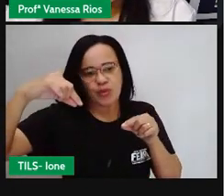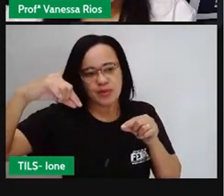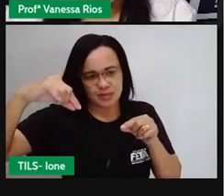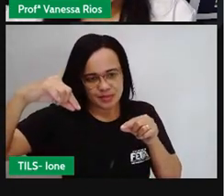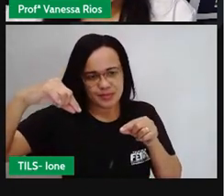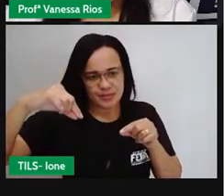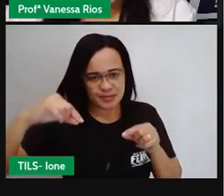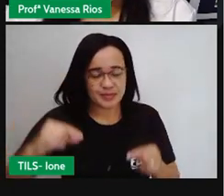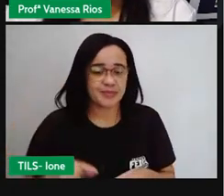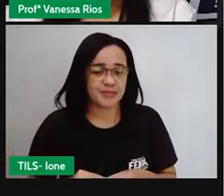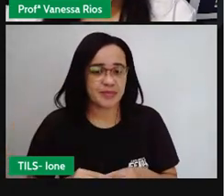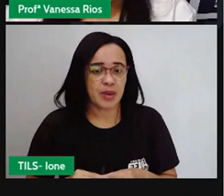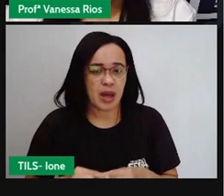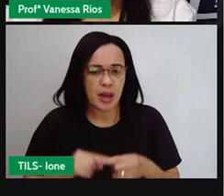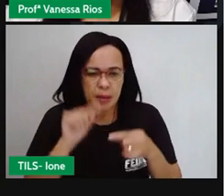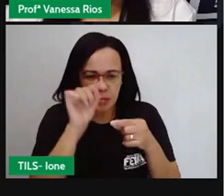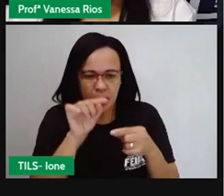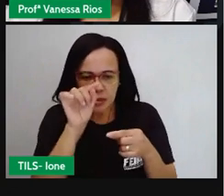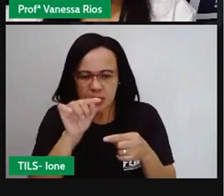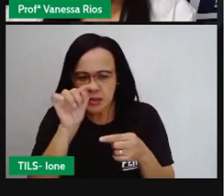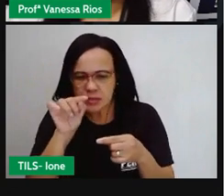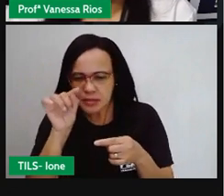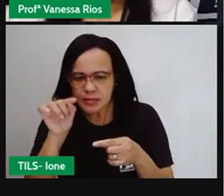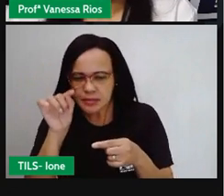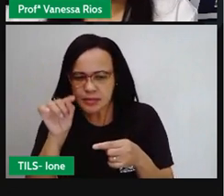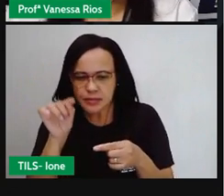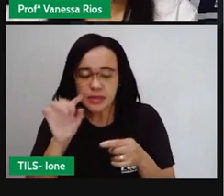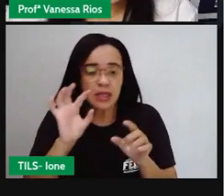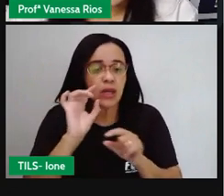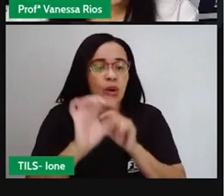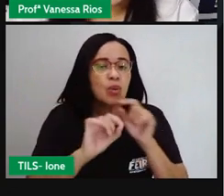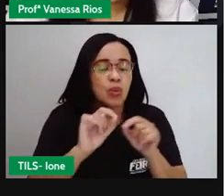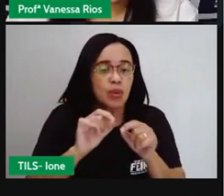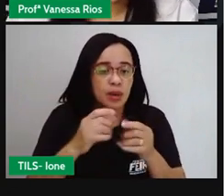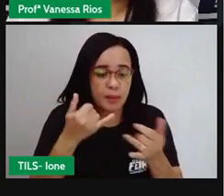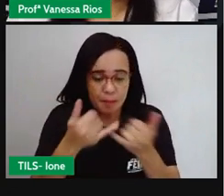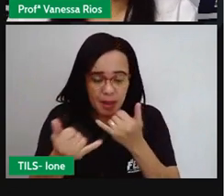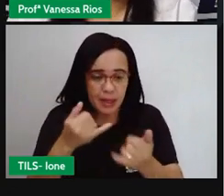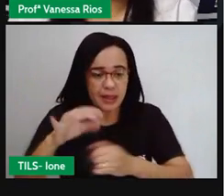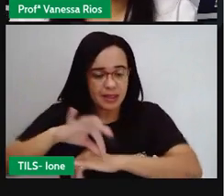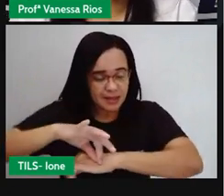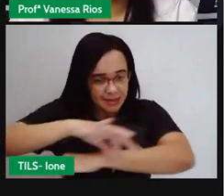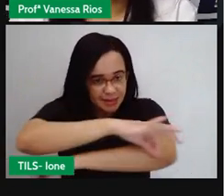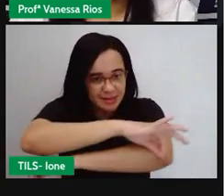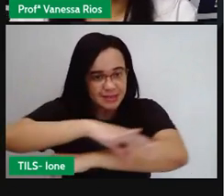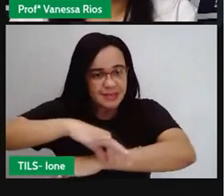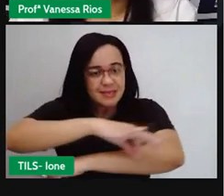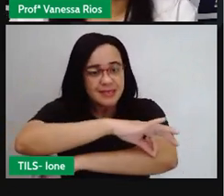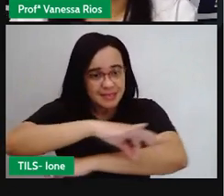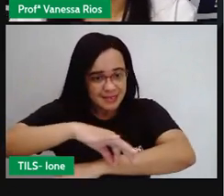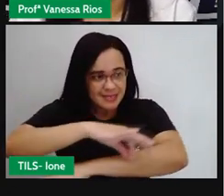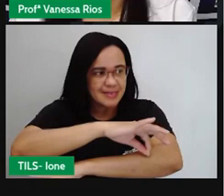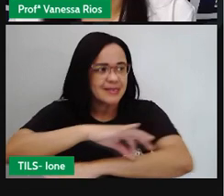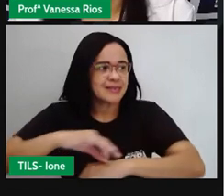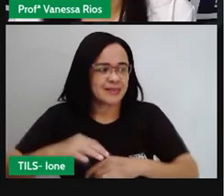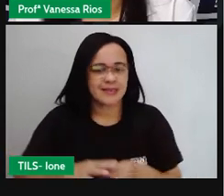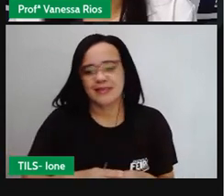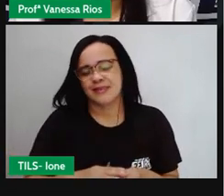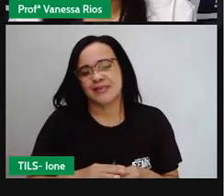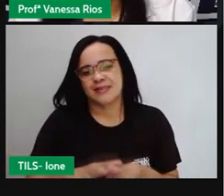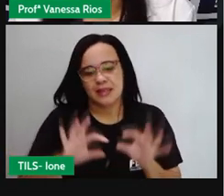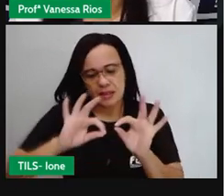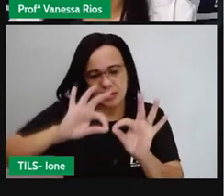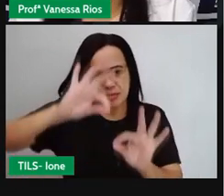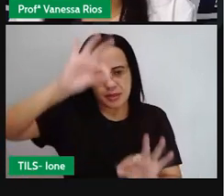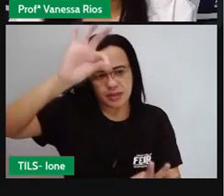tá vendo? Com parecidas com as medidas que aparecem lá na régua. Só que na régua que a gente utiliza, as medidas estão em